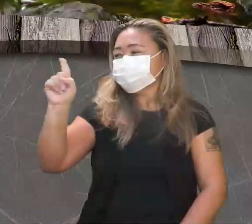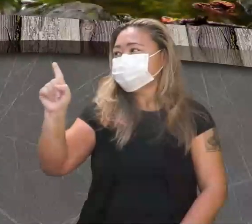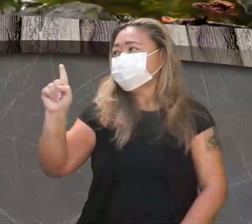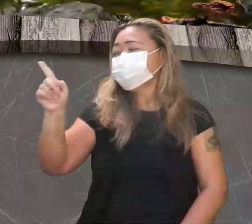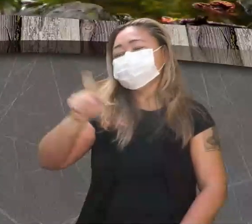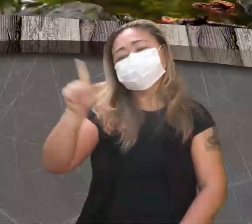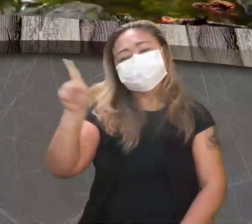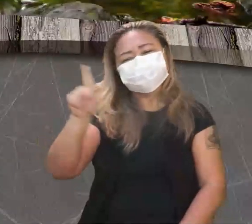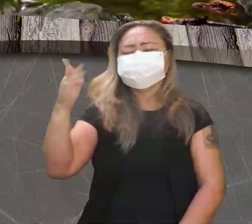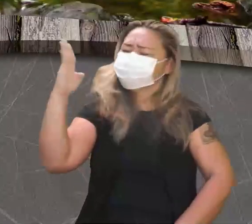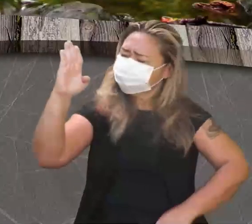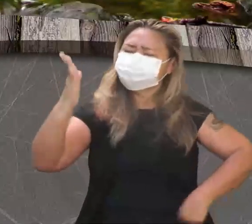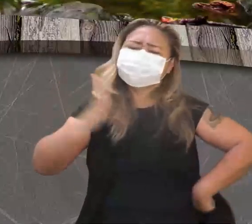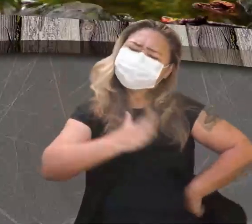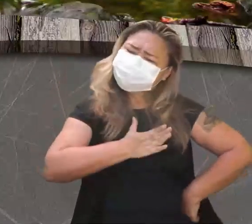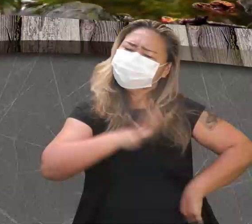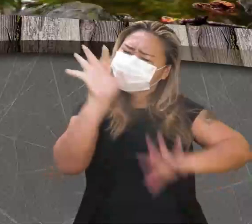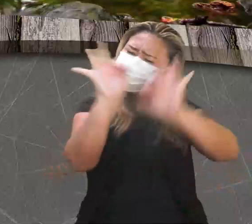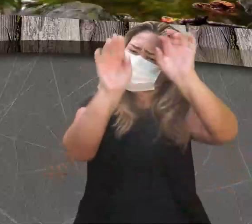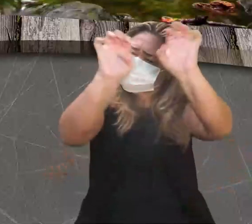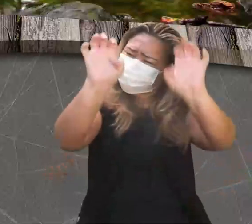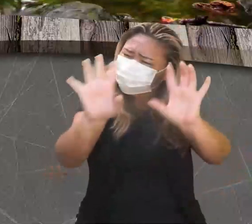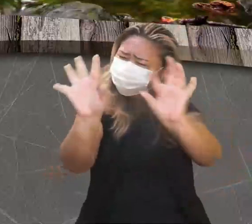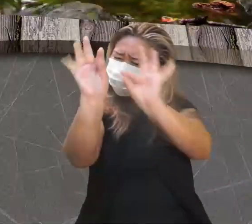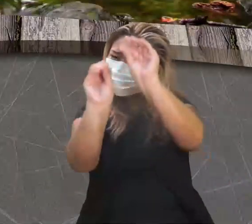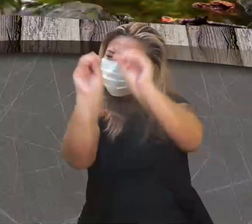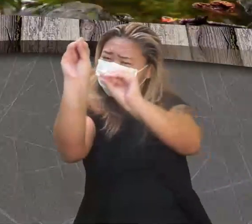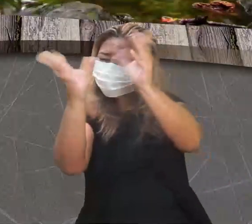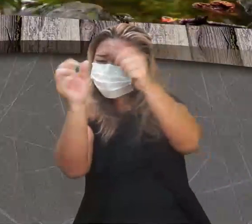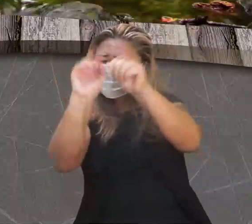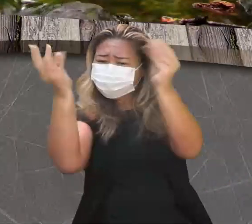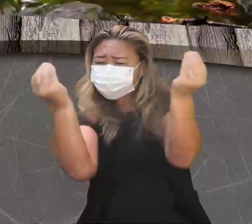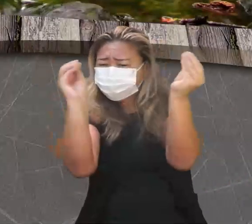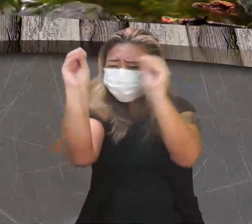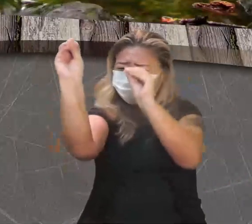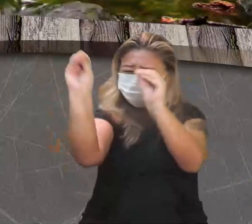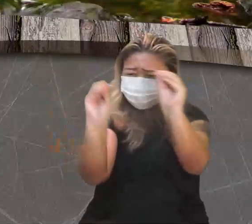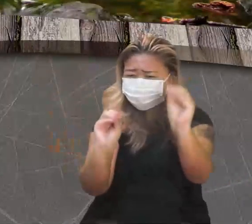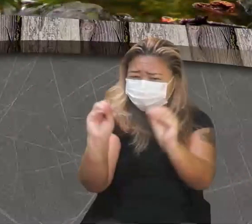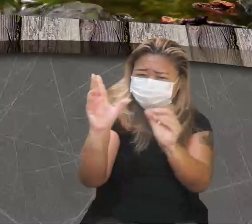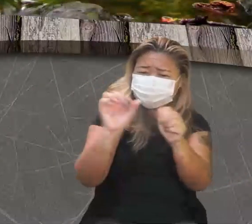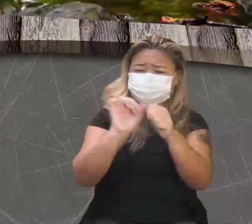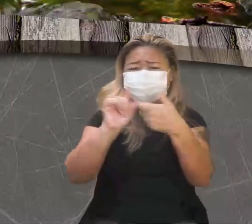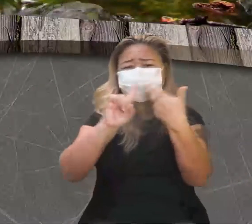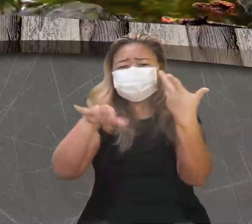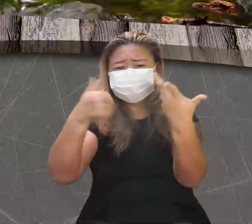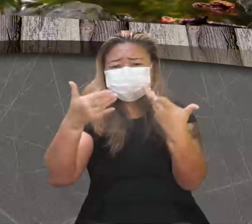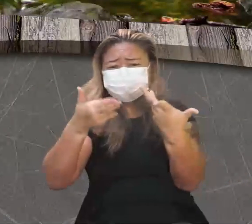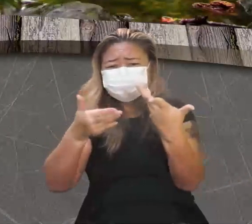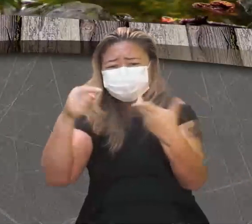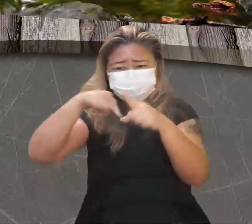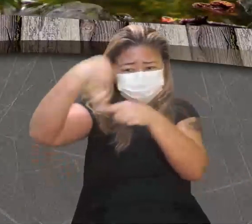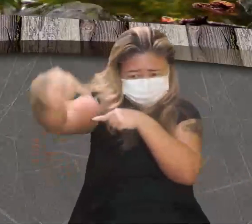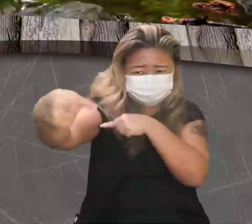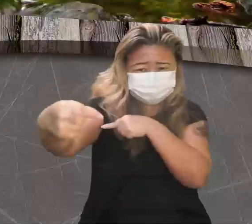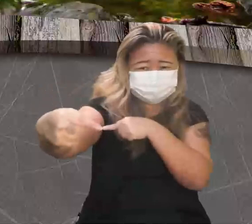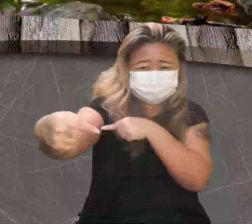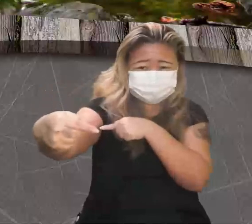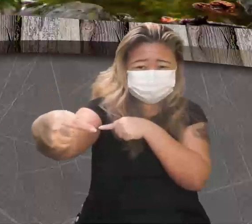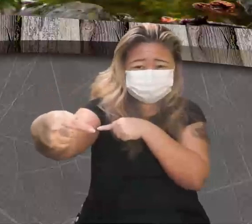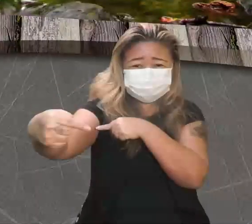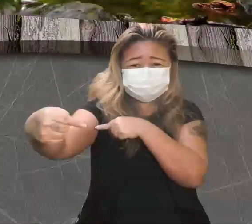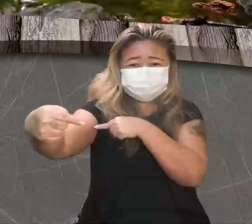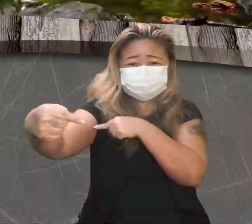Esses profs de biologia é mais gordo do esquema, né? É verdade. Sabe aquela situação assim, que quando a gente estava nesse lado aí,